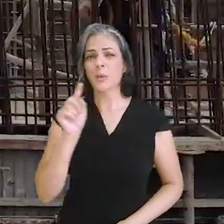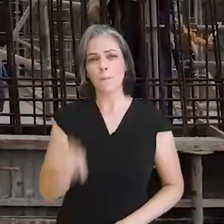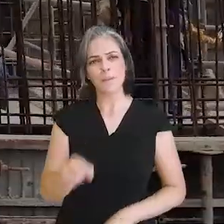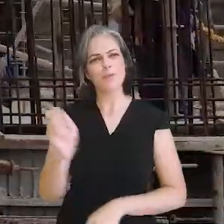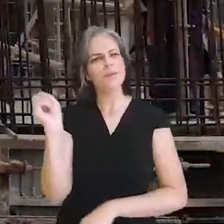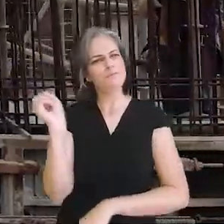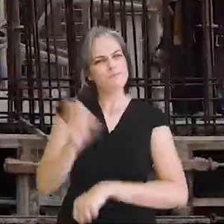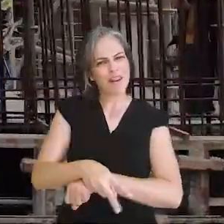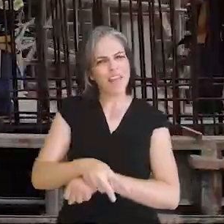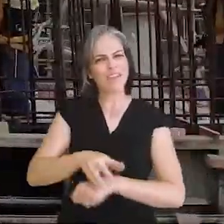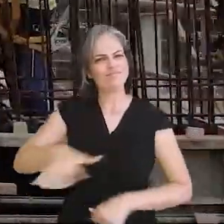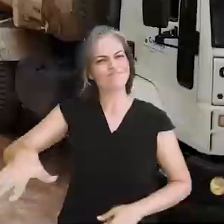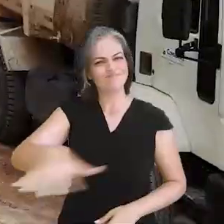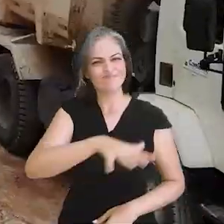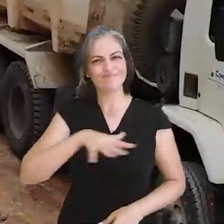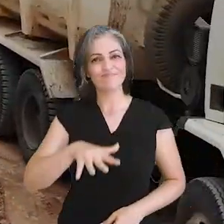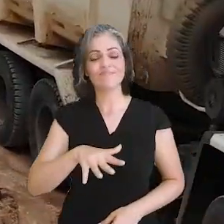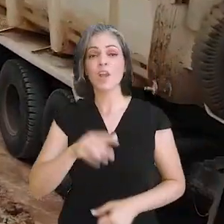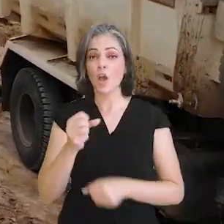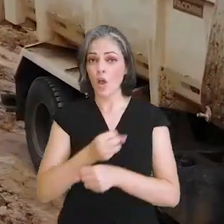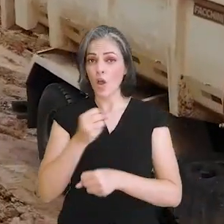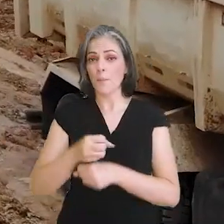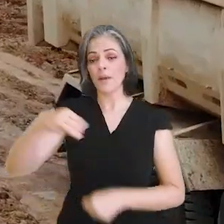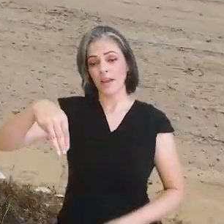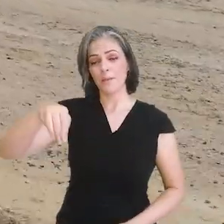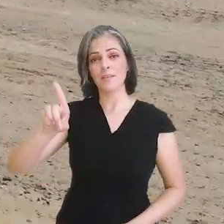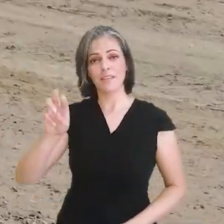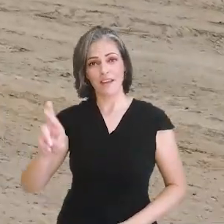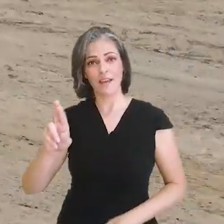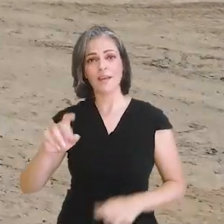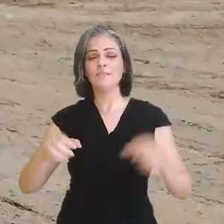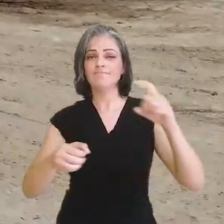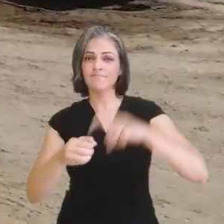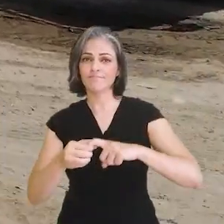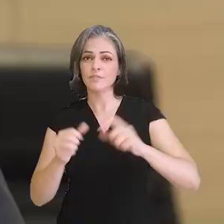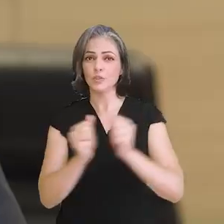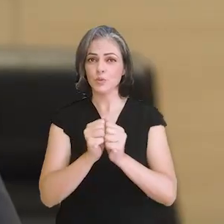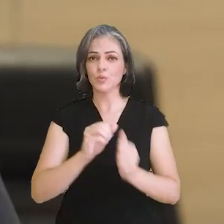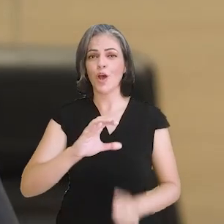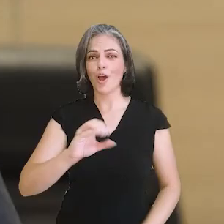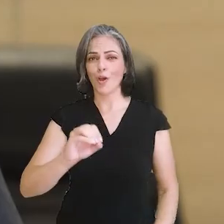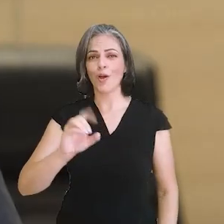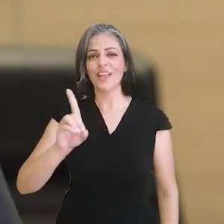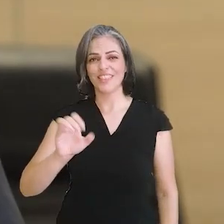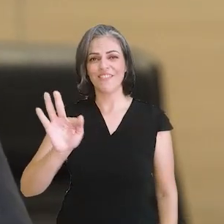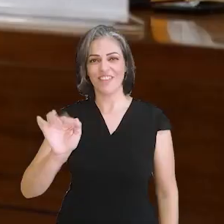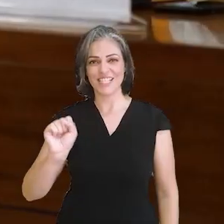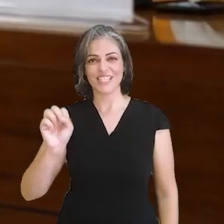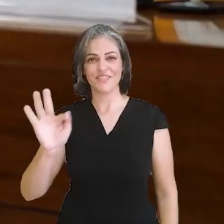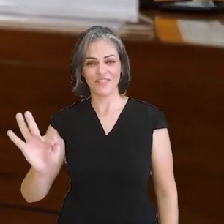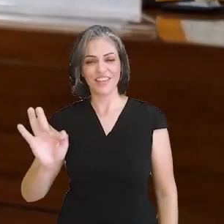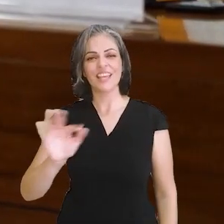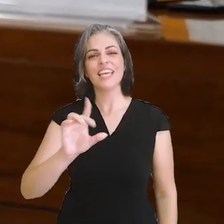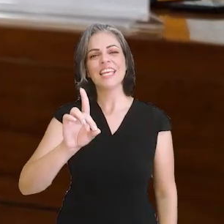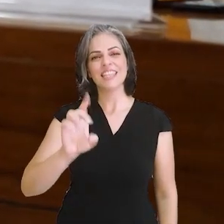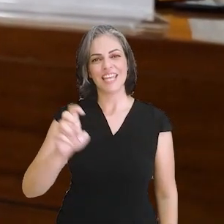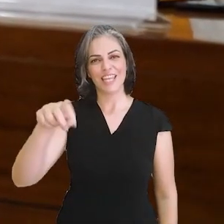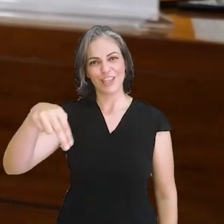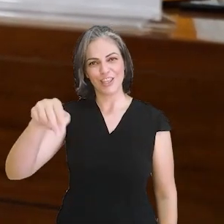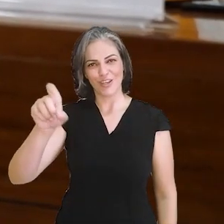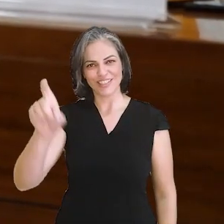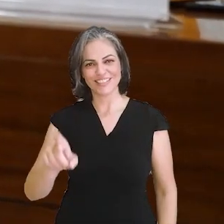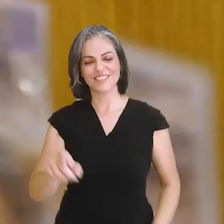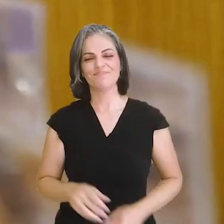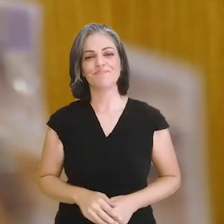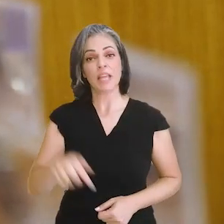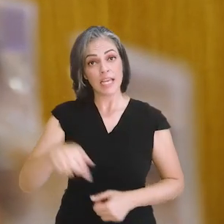mil empregos diretos e indiretos. Isso com as obras do MDR, as obras das vinculadas, Codevasp e Denórdice. Neste ano, também lançamos